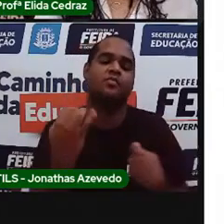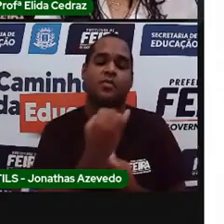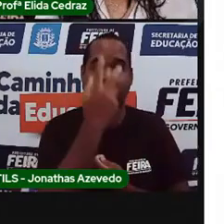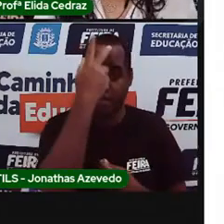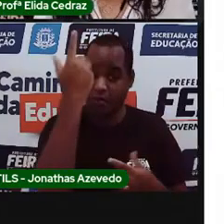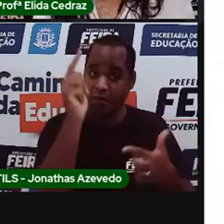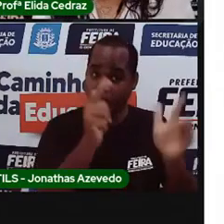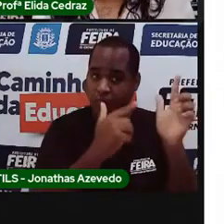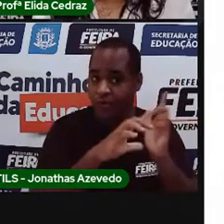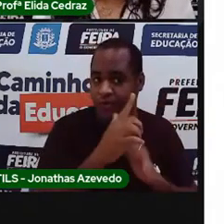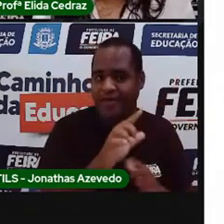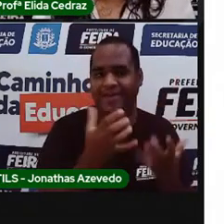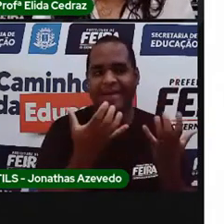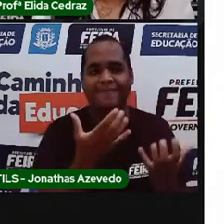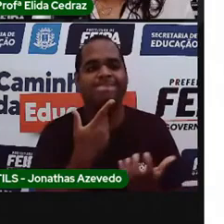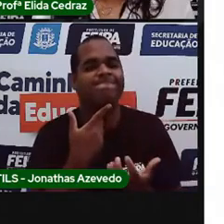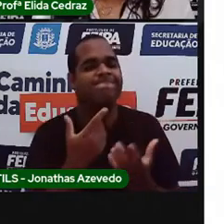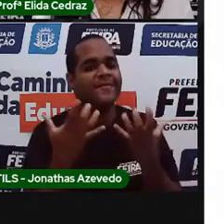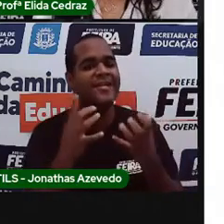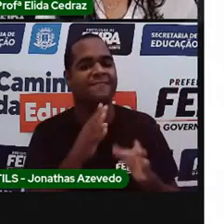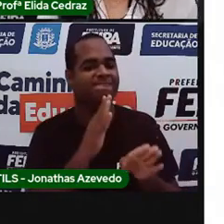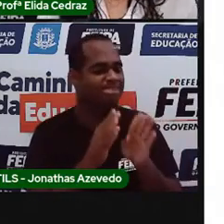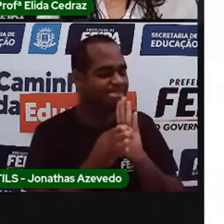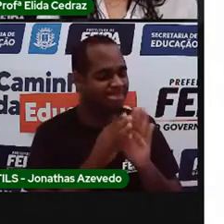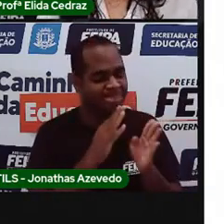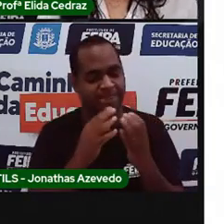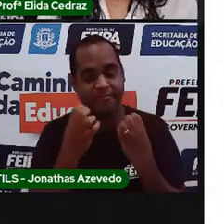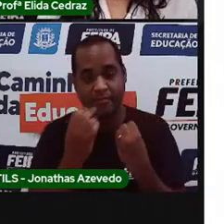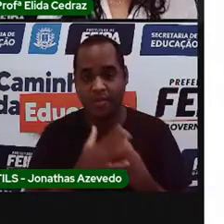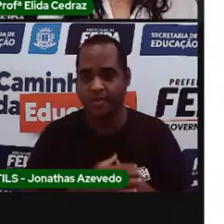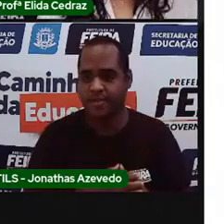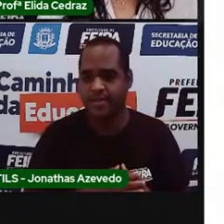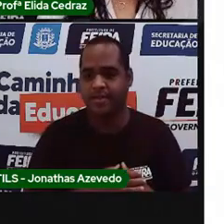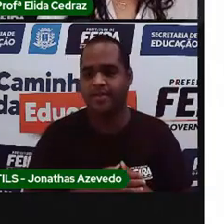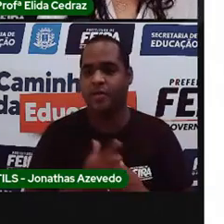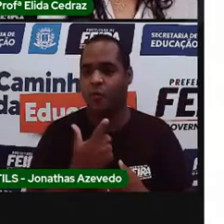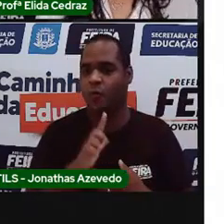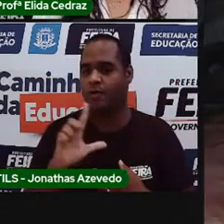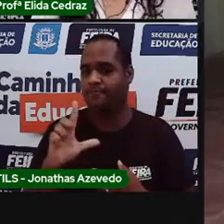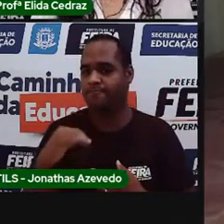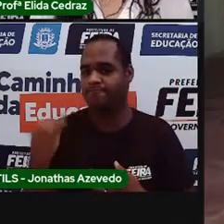pessoas querem conhecer mais sobre ela. Vamos a outra comunidade?